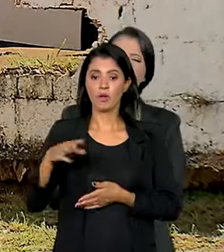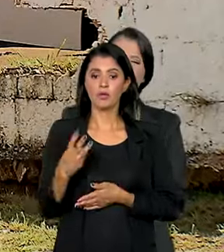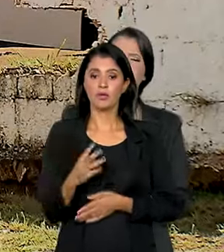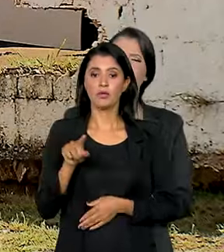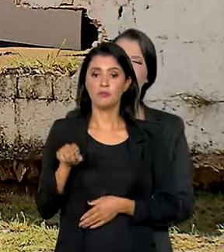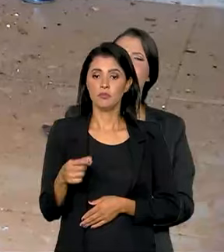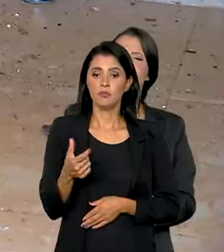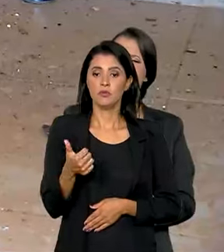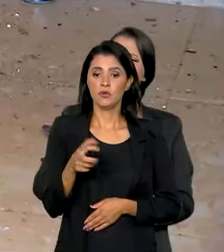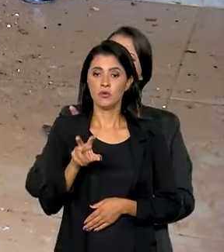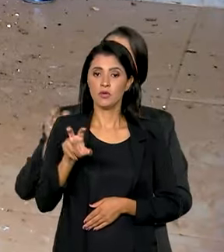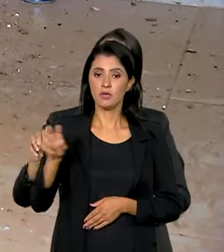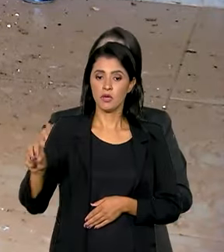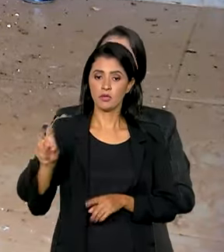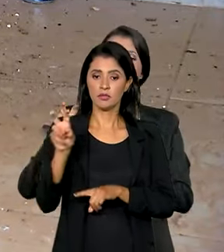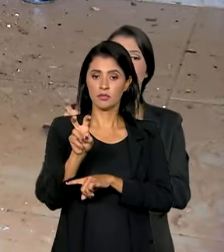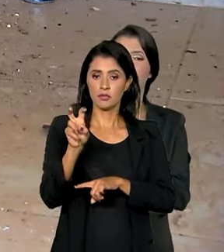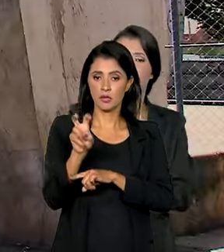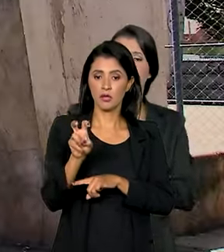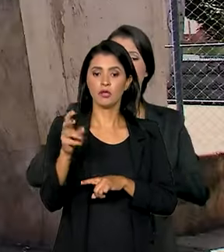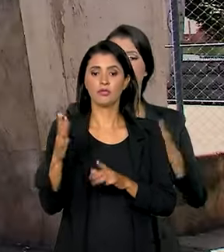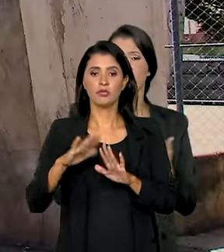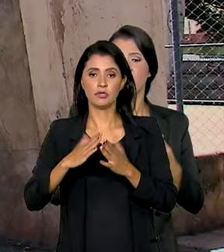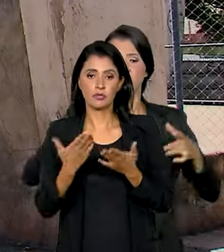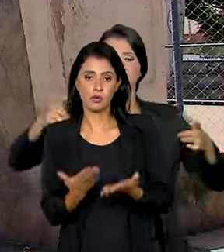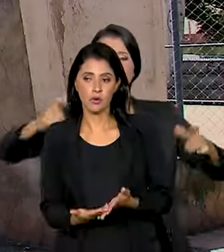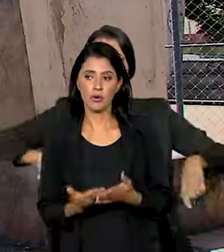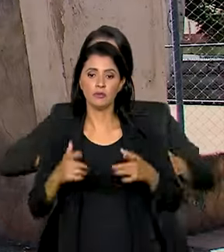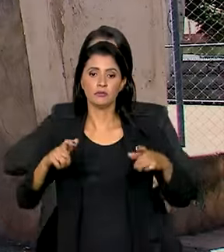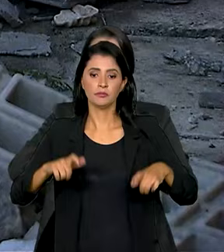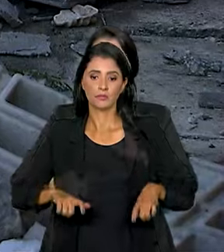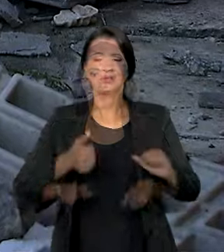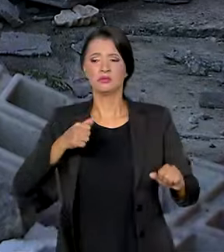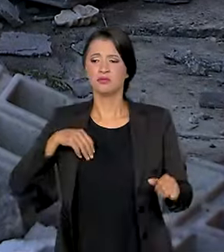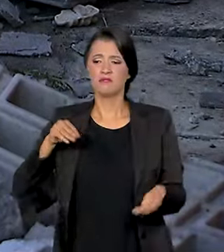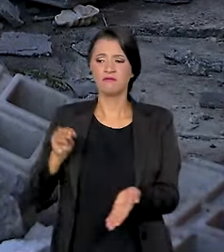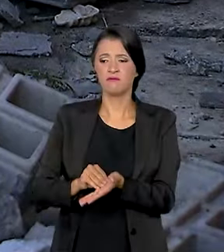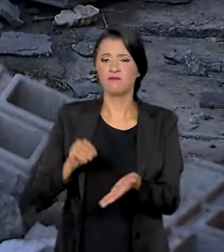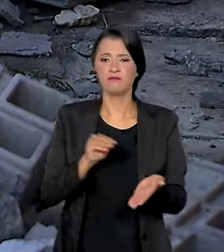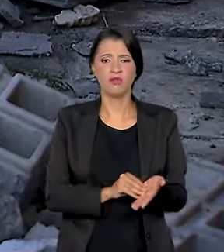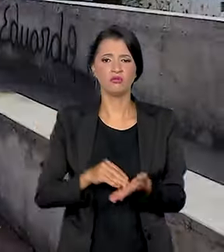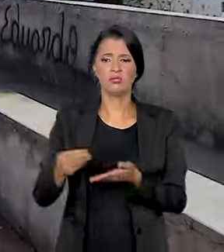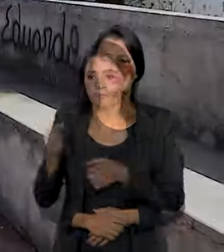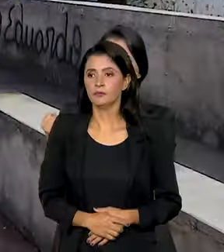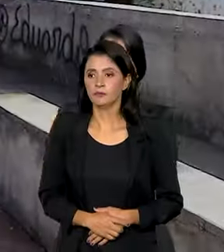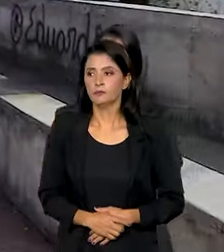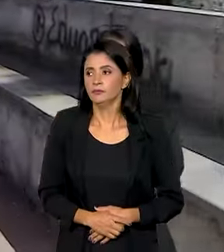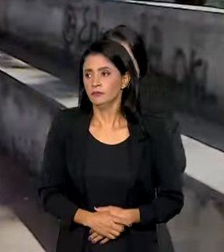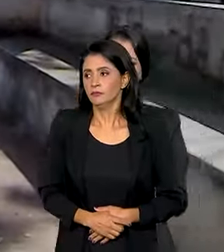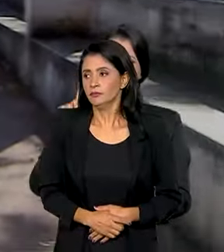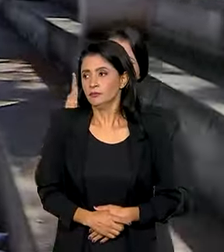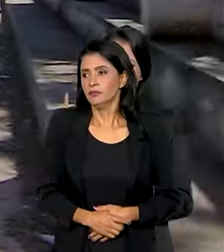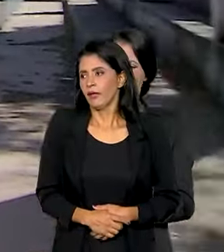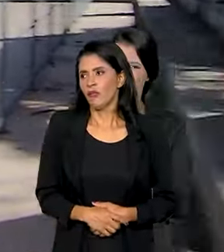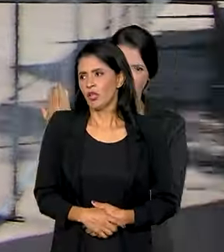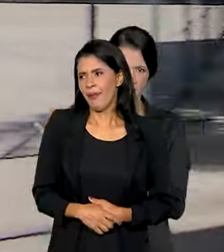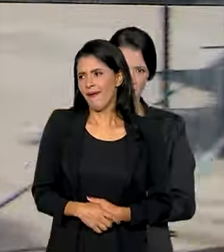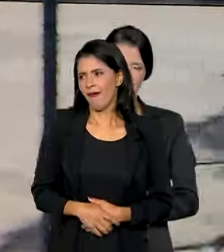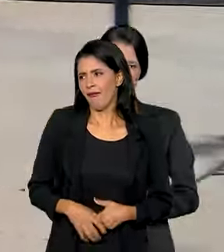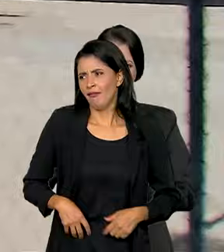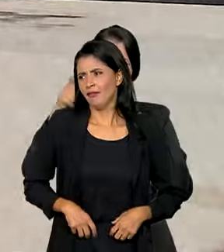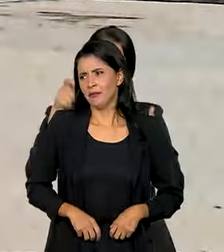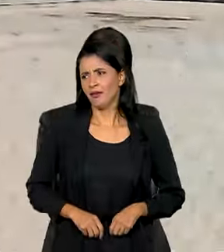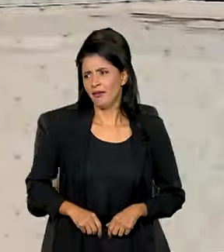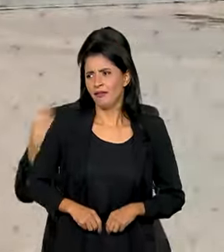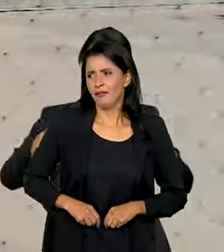.500 creches, escolas e quadras de esportes inacabadas, como esta em Goiás. No